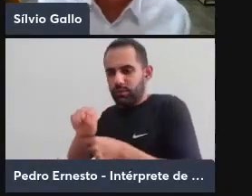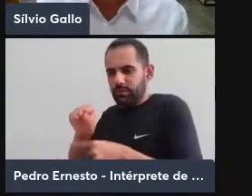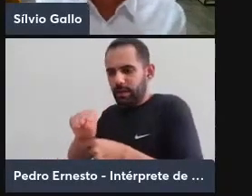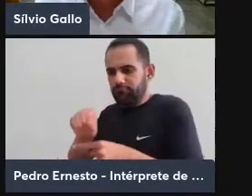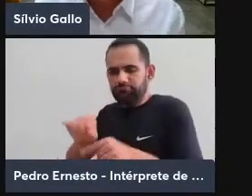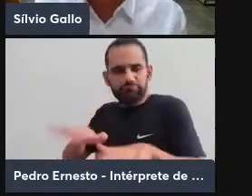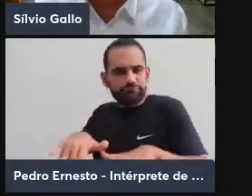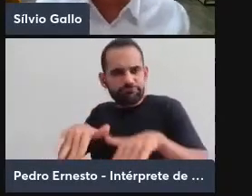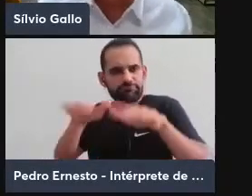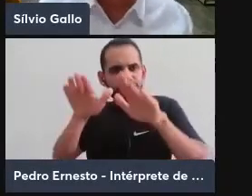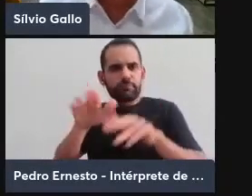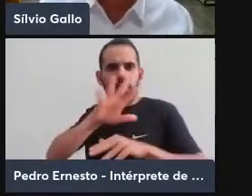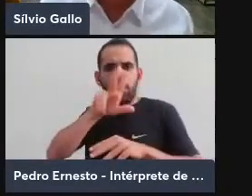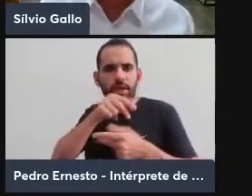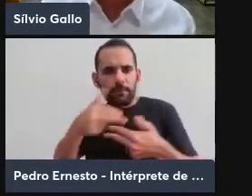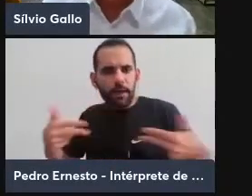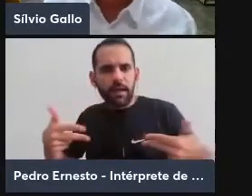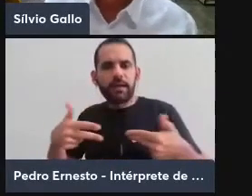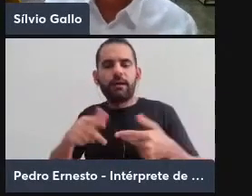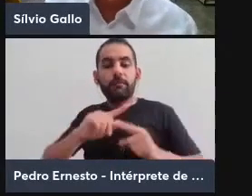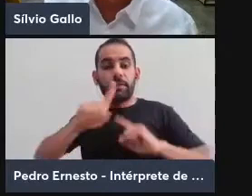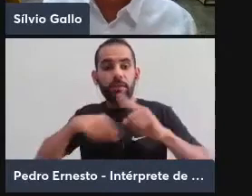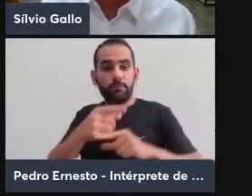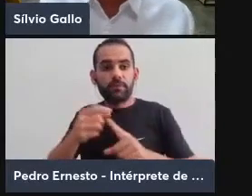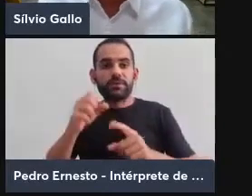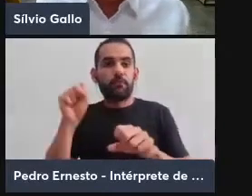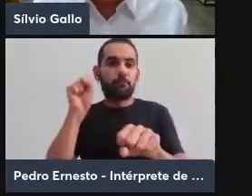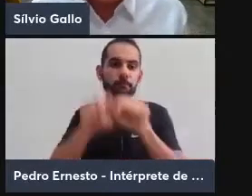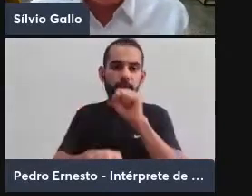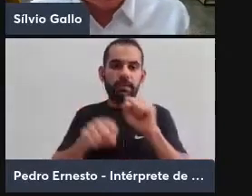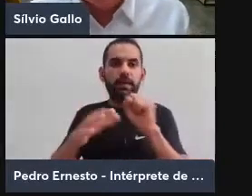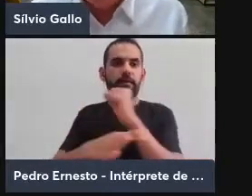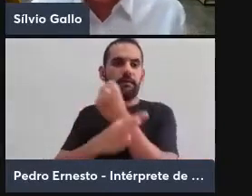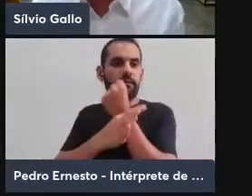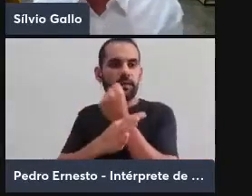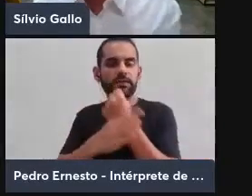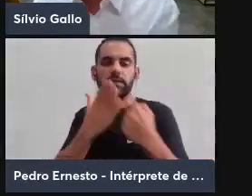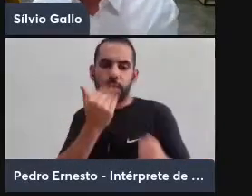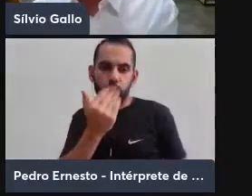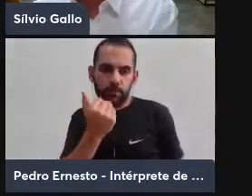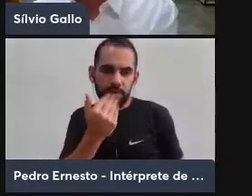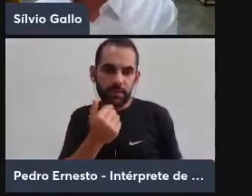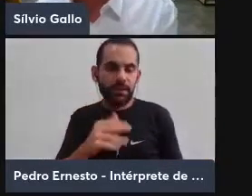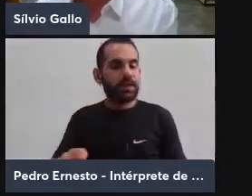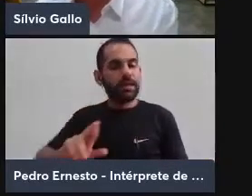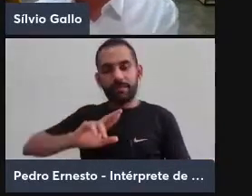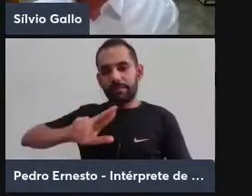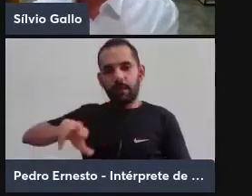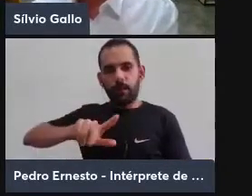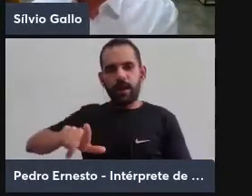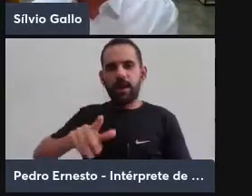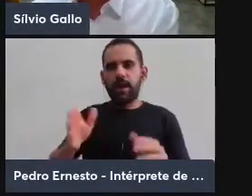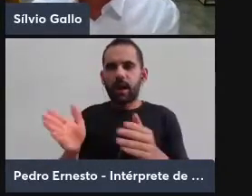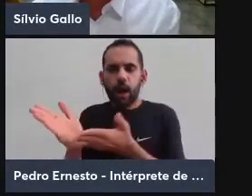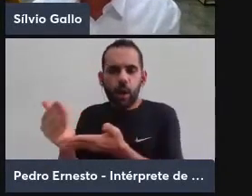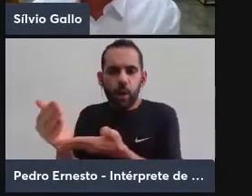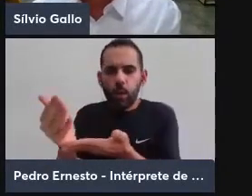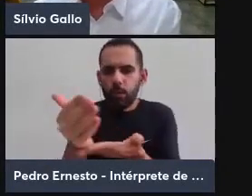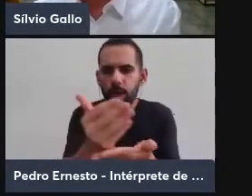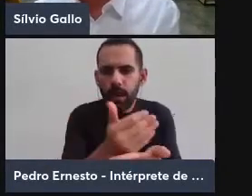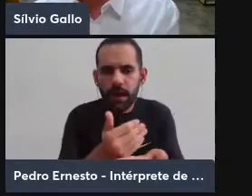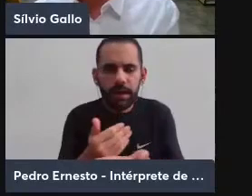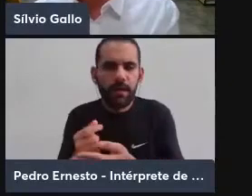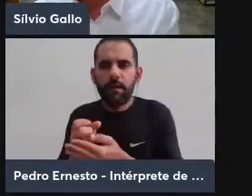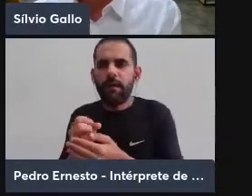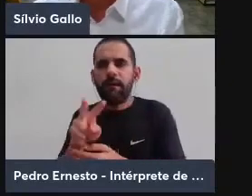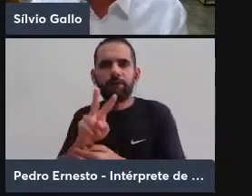animais para poder abatê-los depois e garantir alimento. E elas passam a não ser mais coletoras dos vegetais que